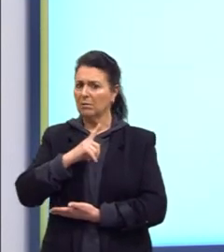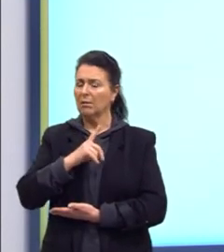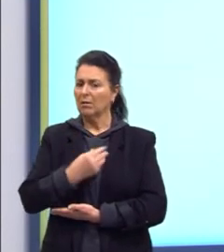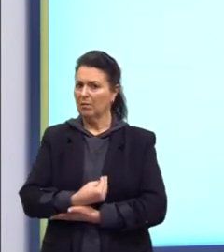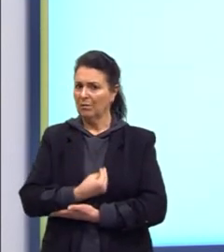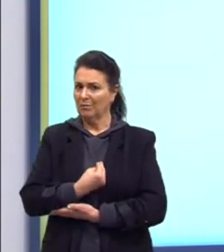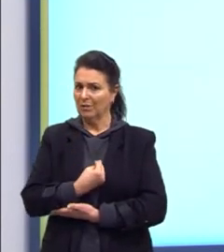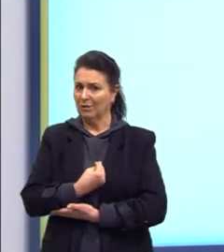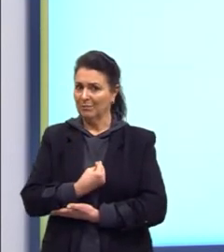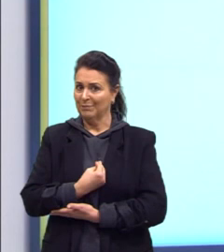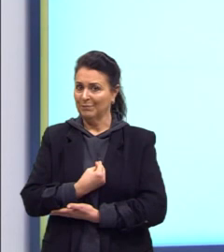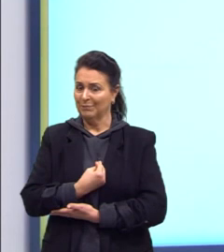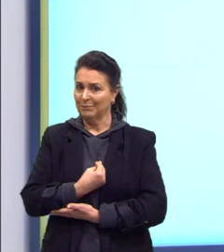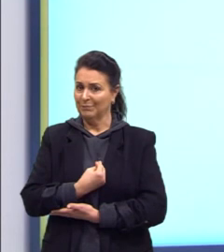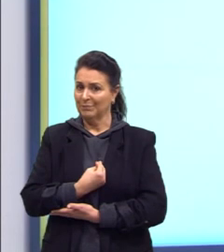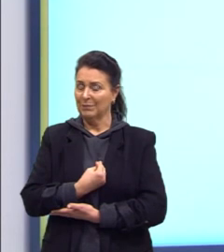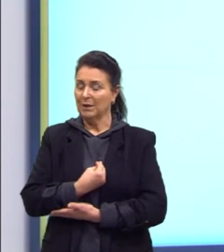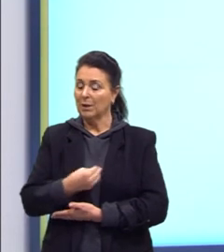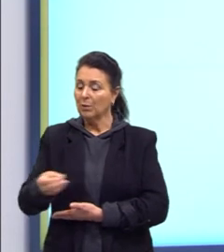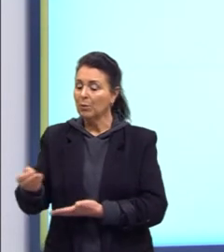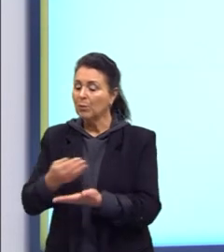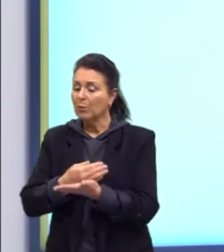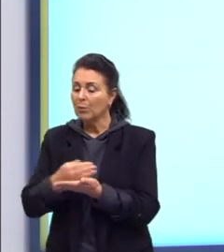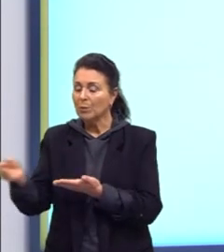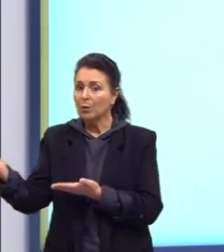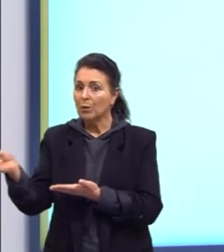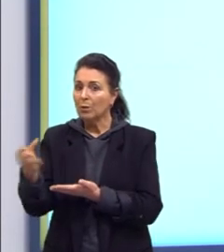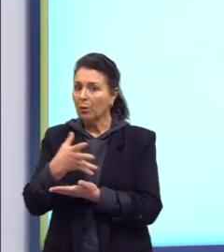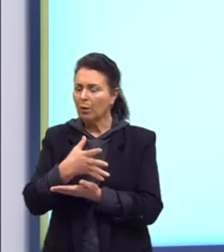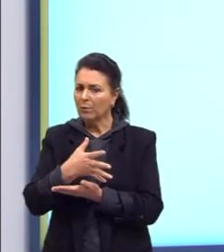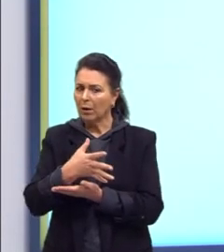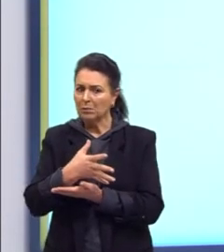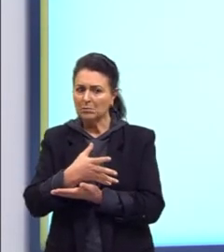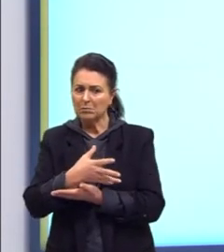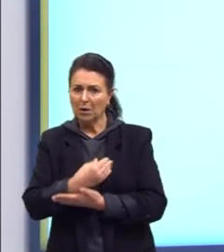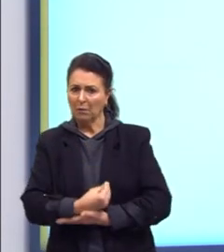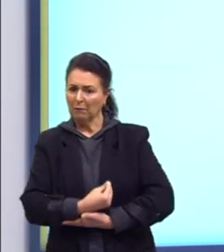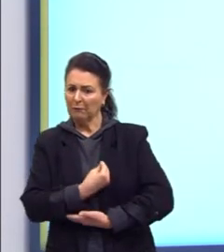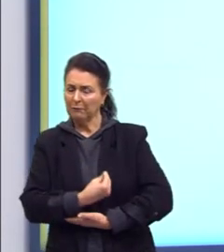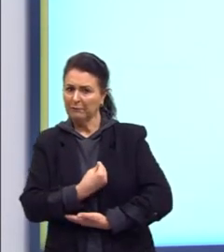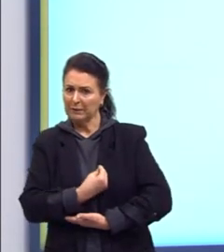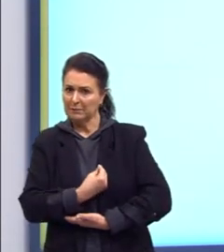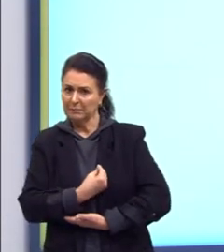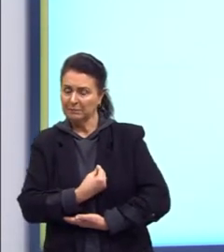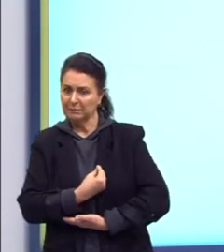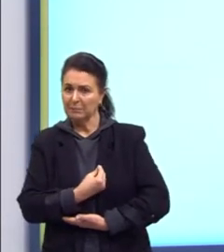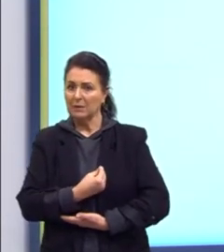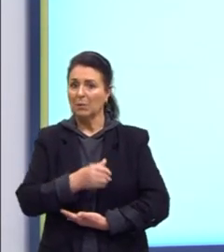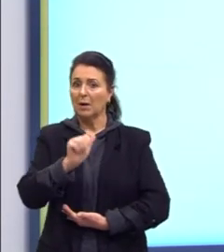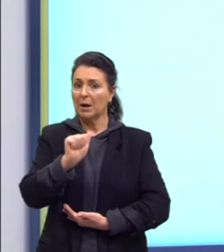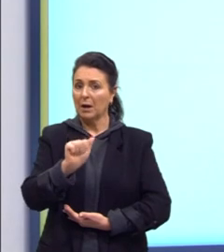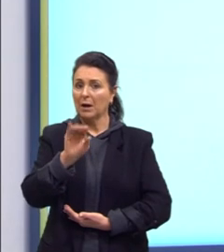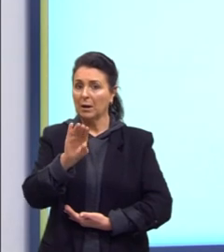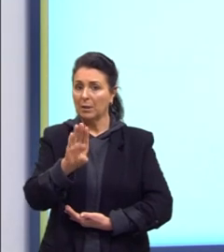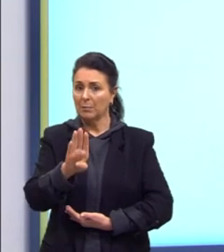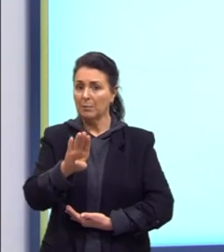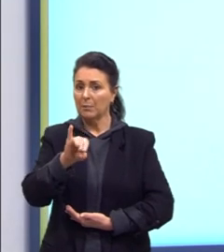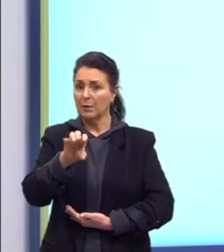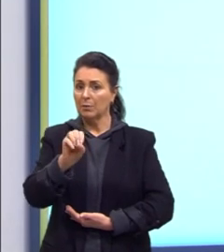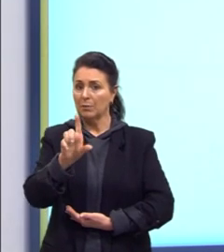formaram-se novos indivíduos através de outros antes. Então, na biogênese, nós vemos o